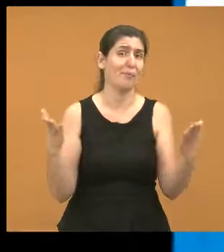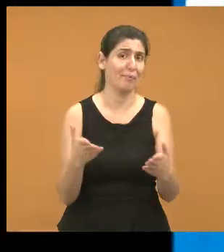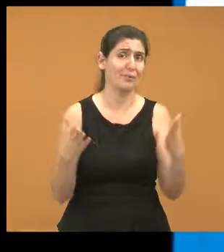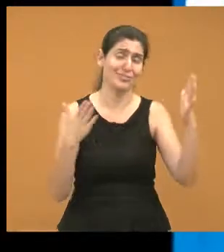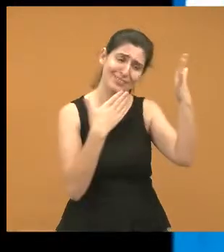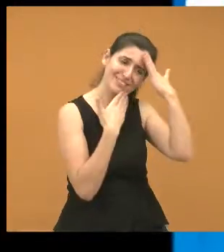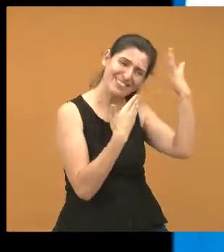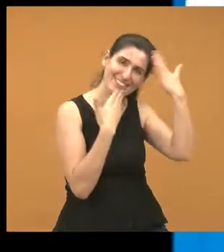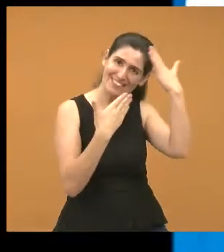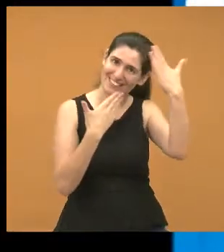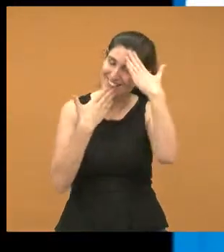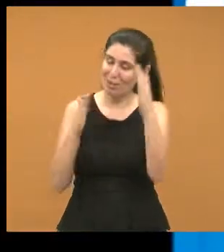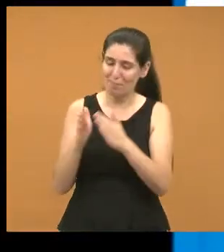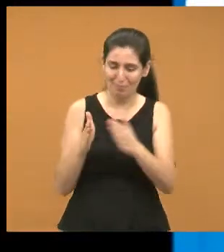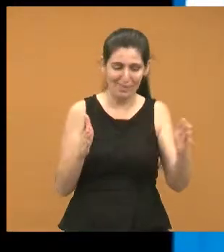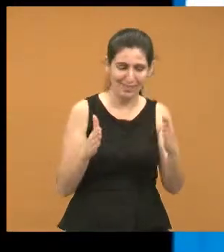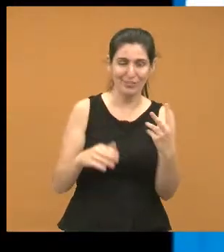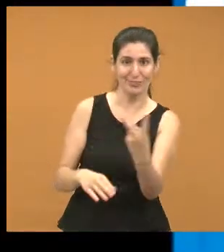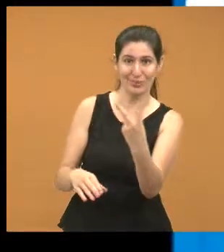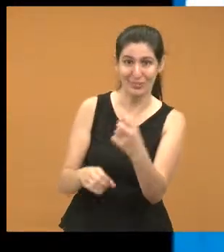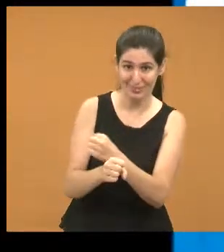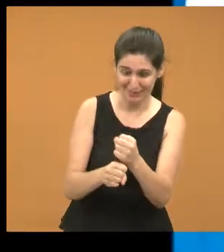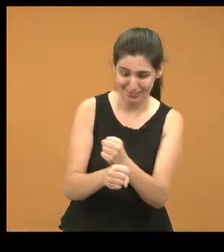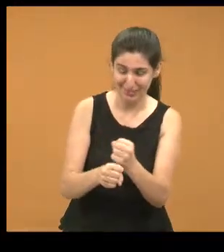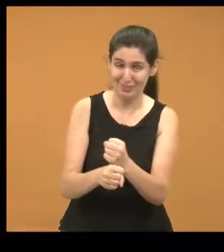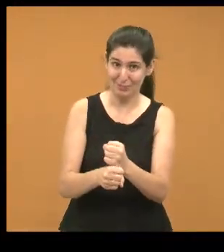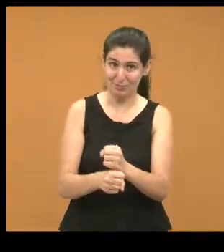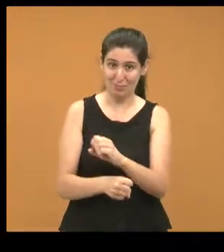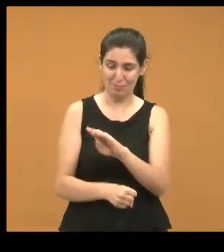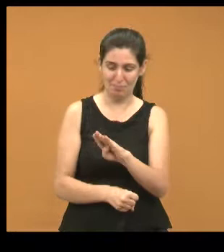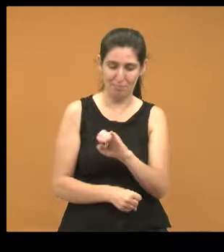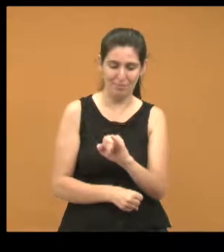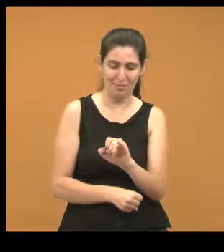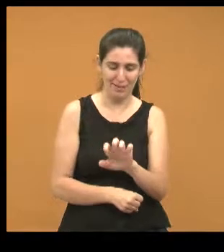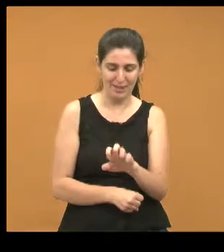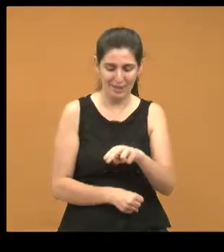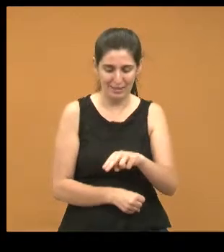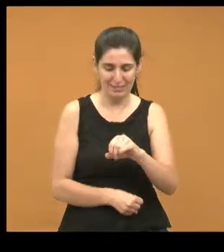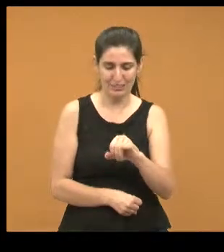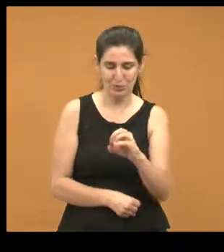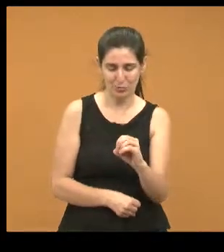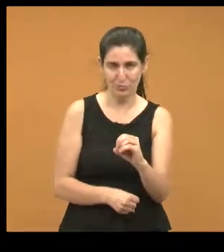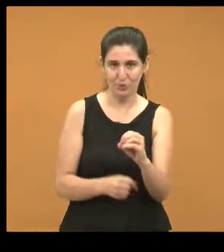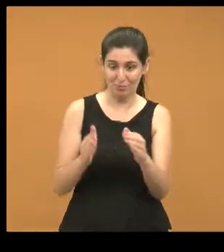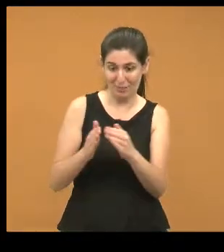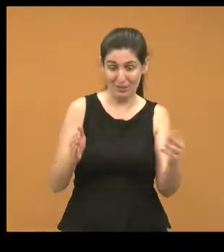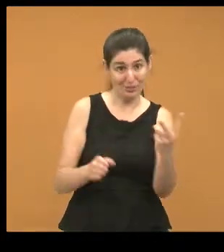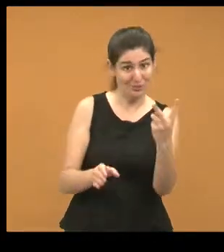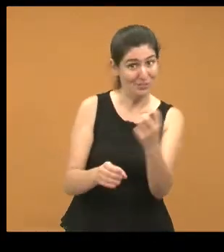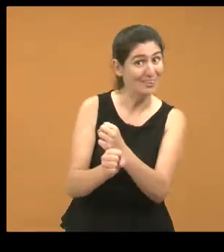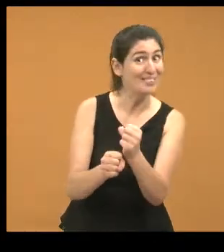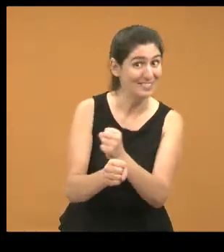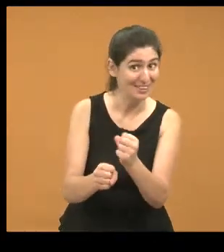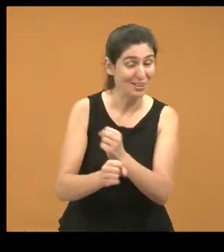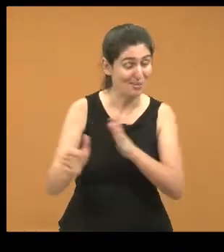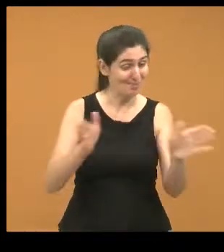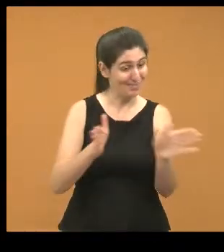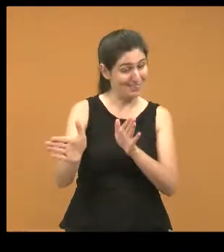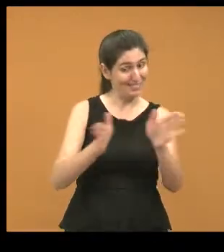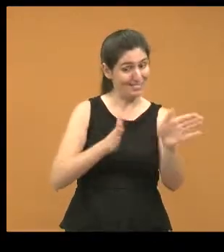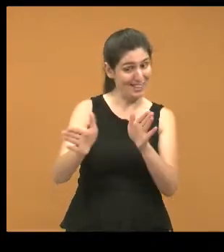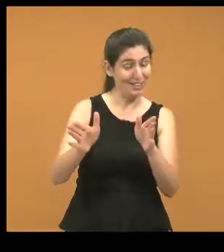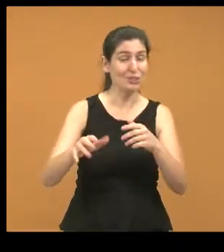nossos dois anos de mandato aí, então conforme vai passando ali a retrospectiva, de um pouquinho só do nosso trabalho,